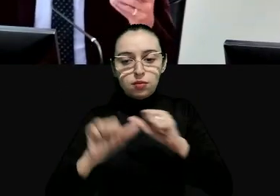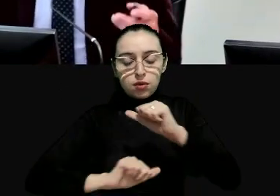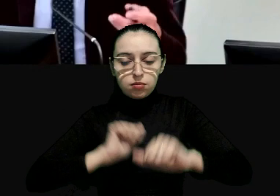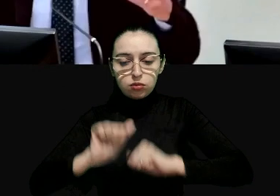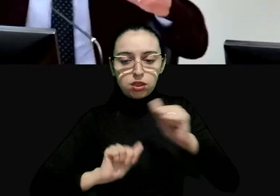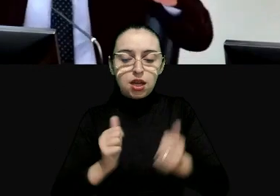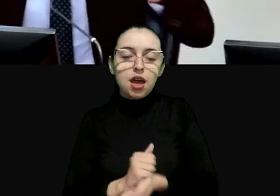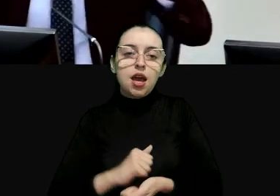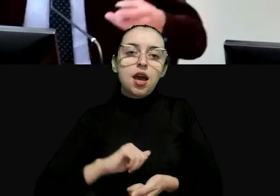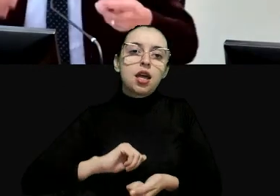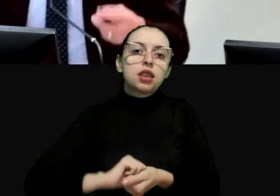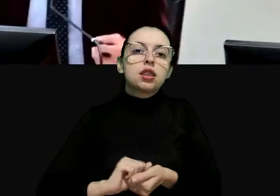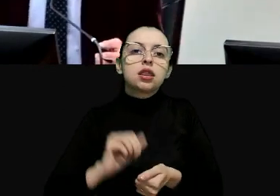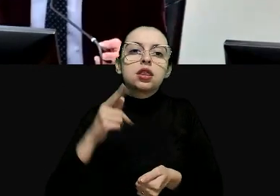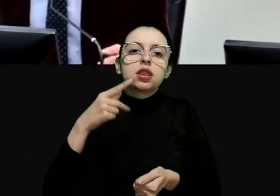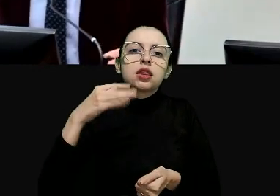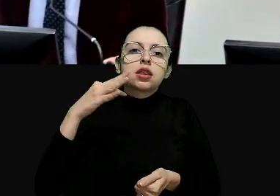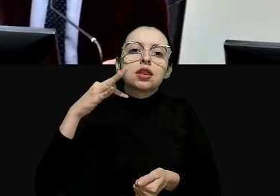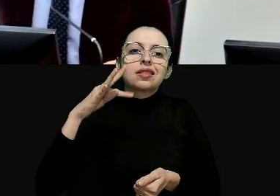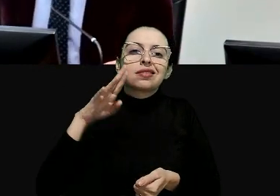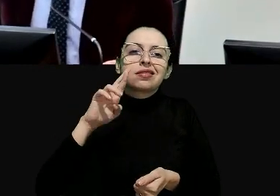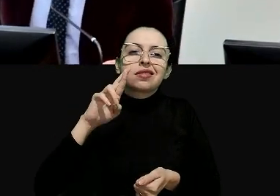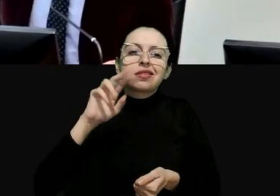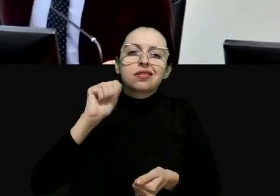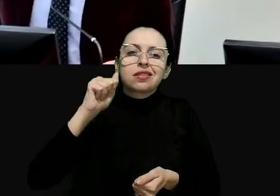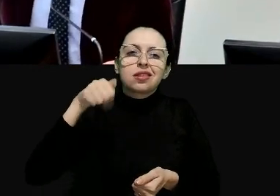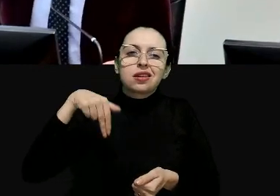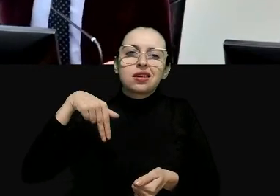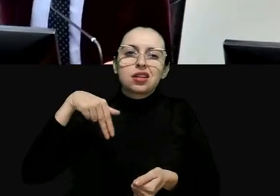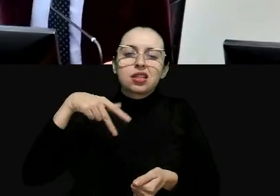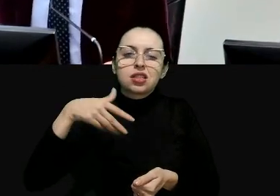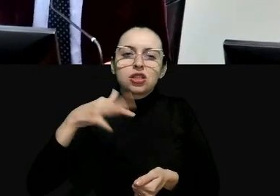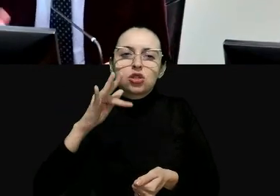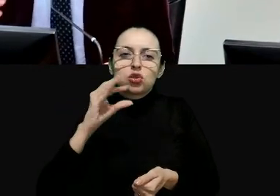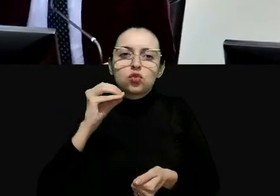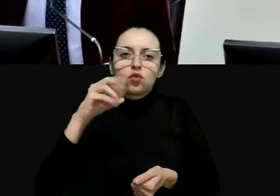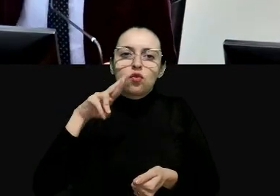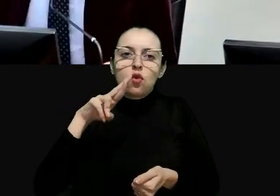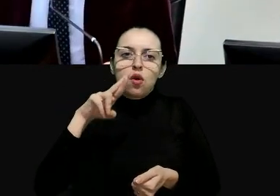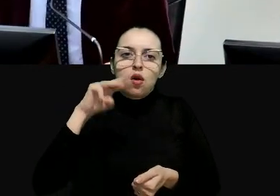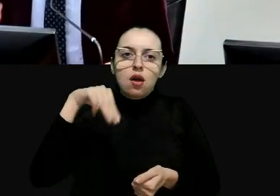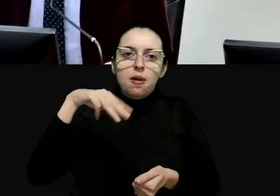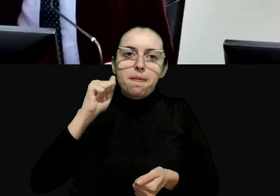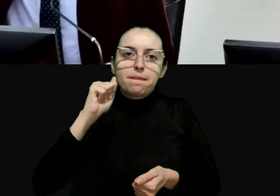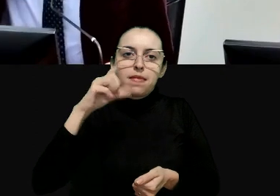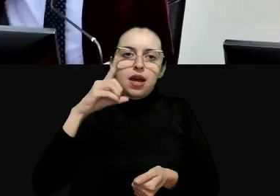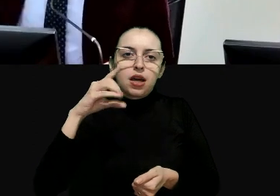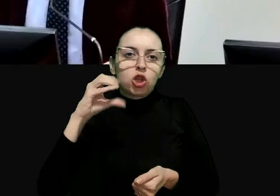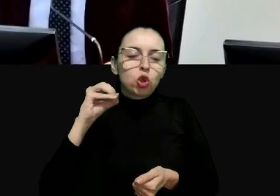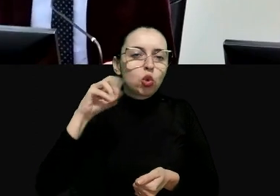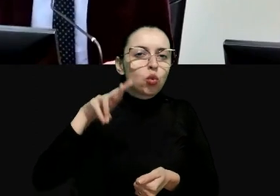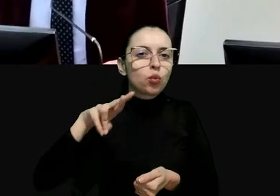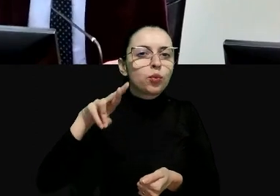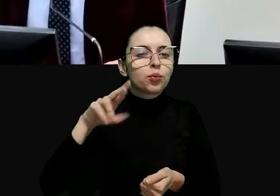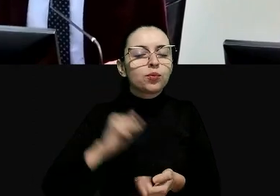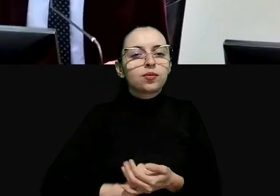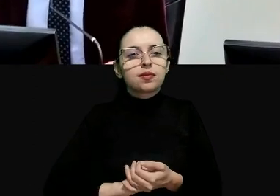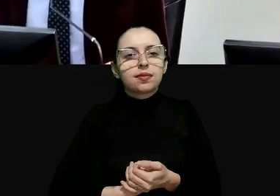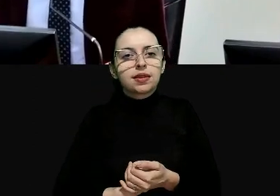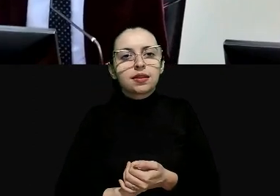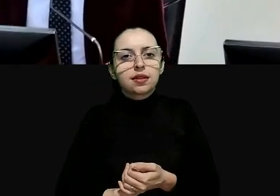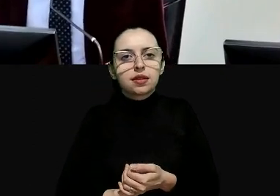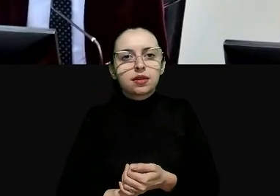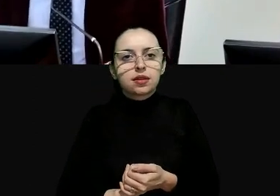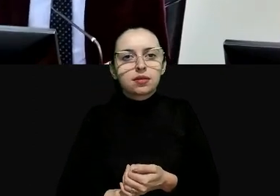transformador também está fazendo uma prática no país e isso no extranjero se vê por as